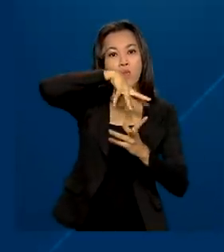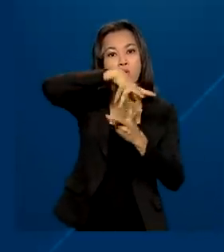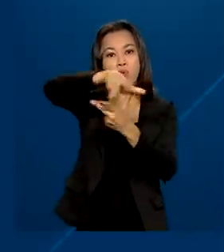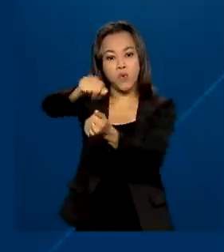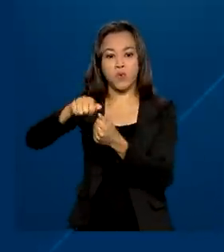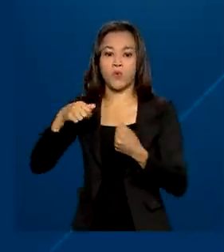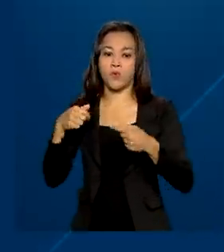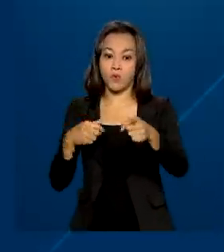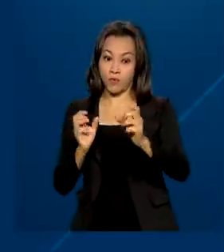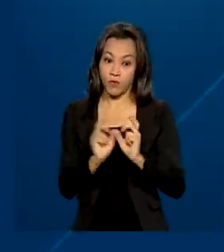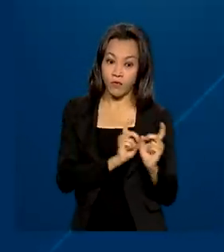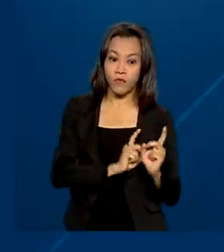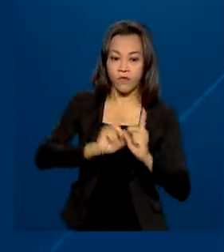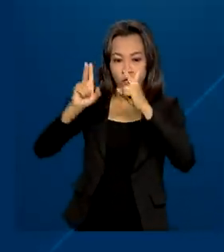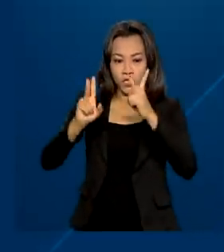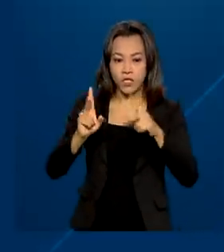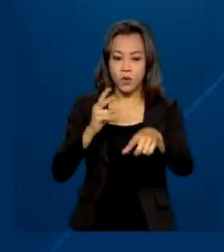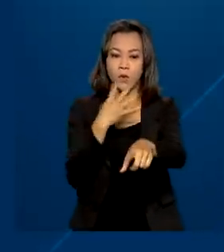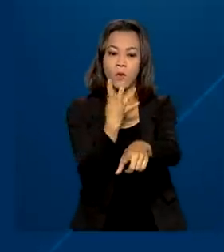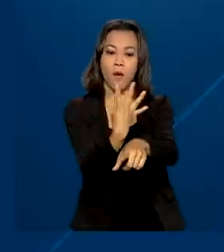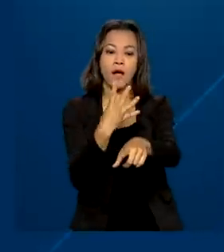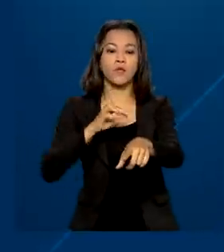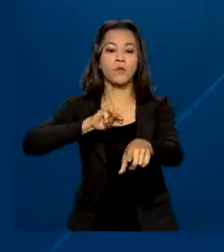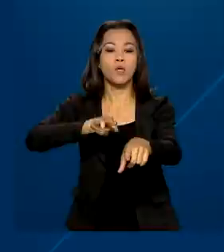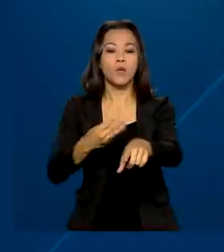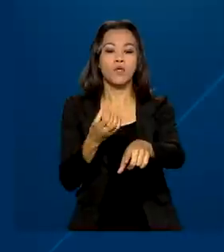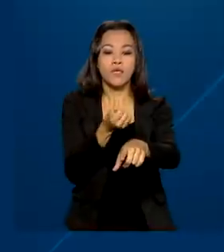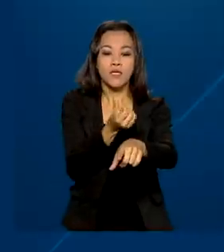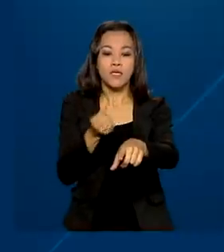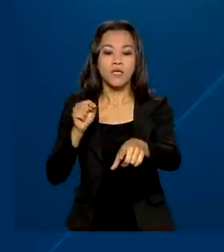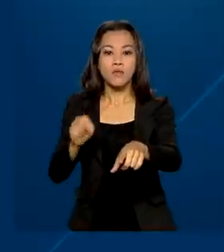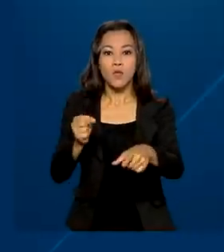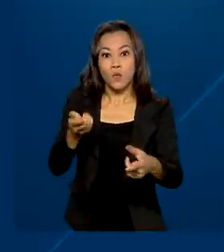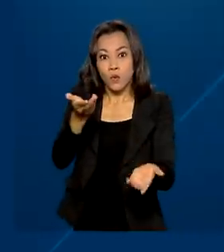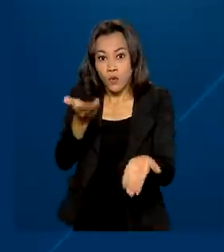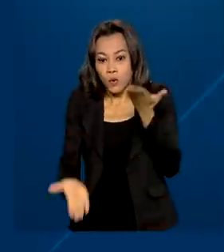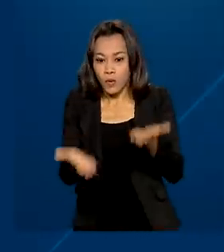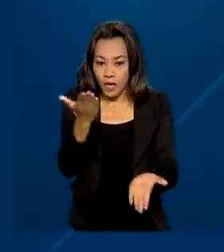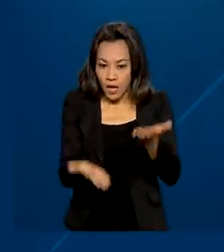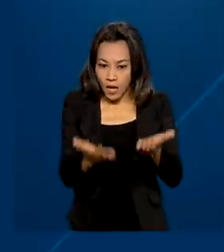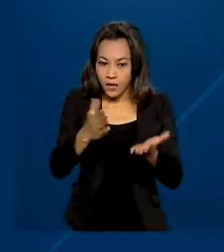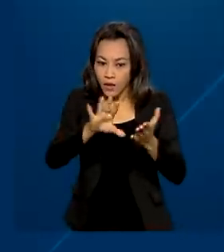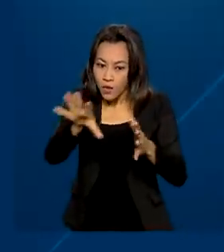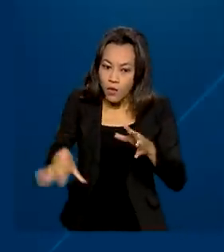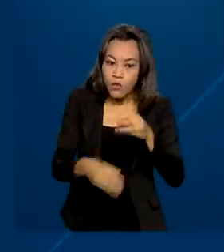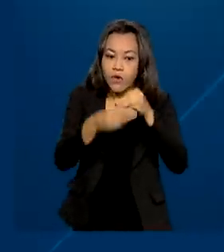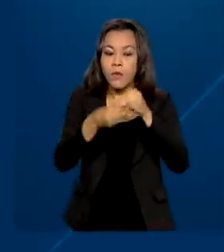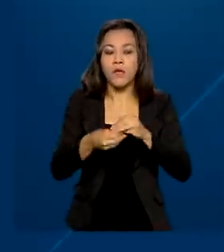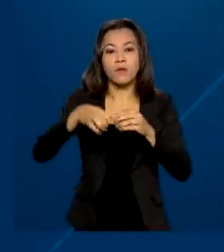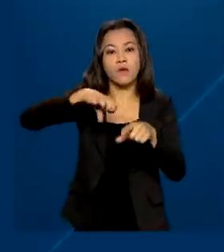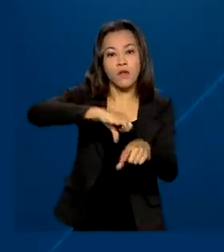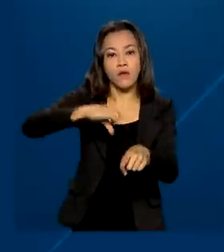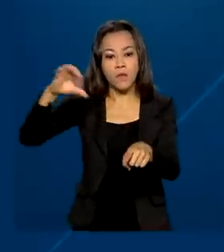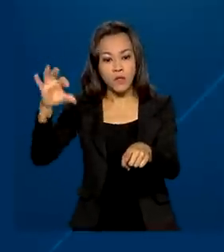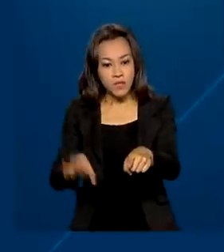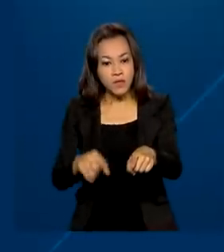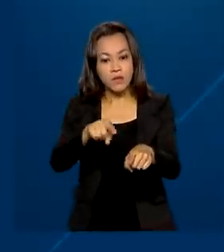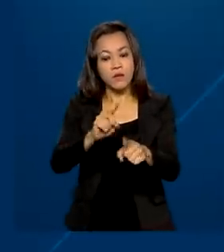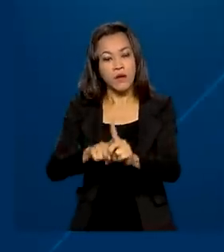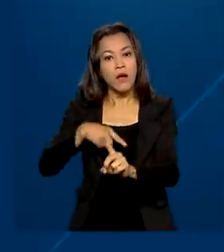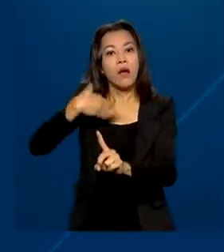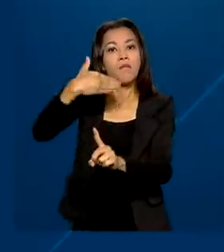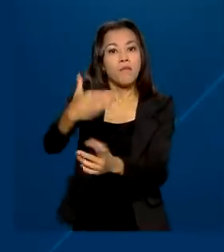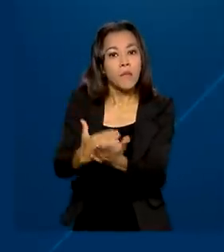externo 4,6 milhões de toneladas, com acréscimo de 9% no volume exportado, se